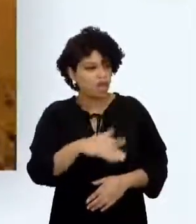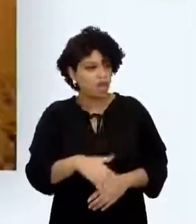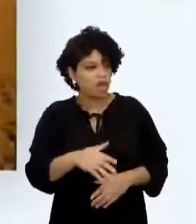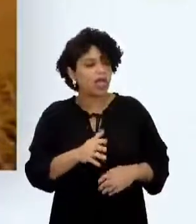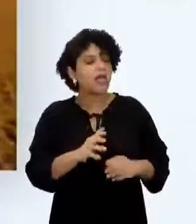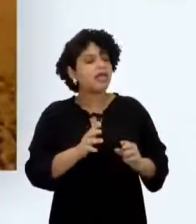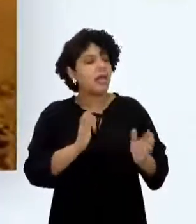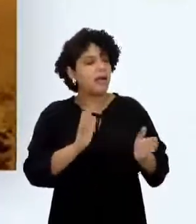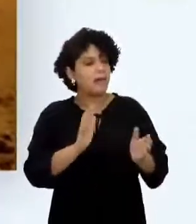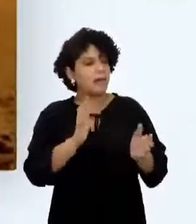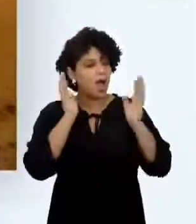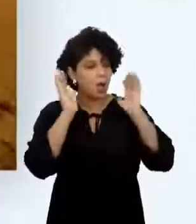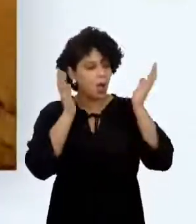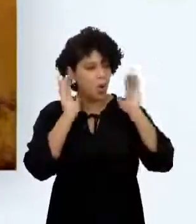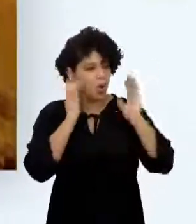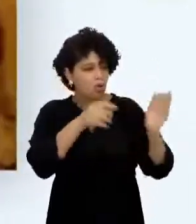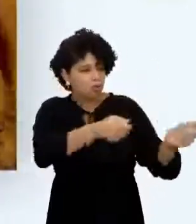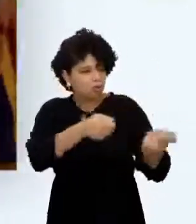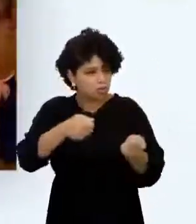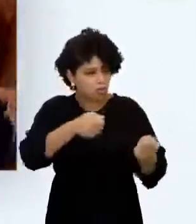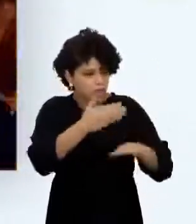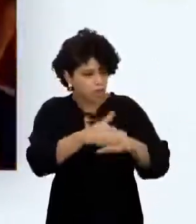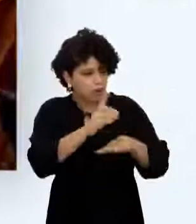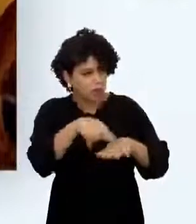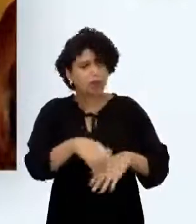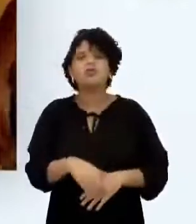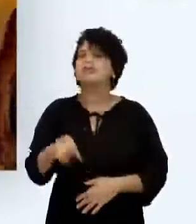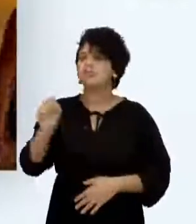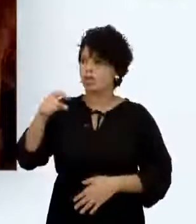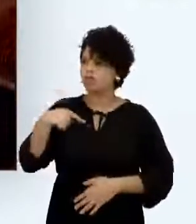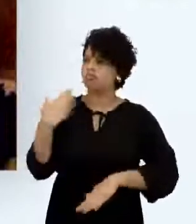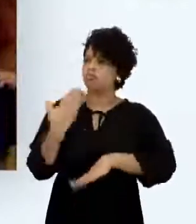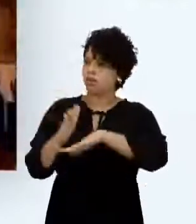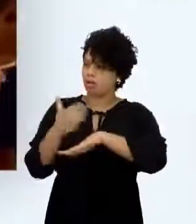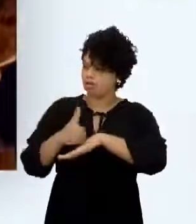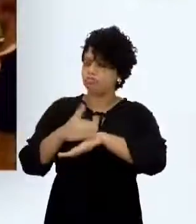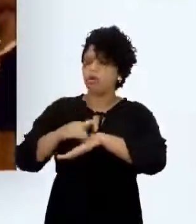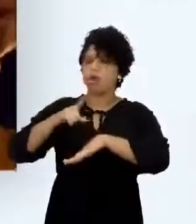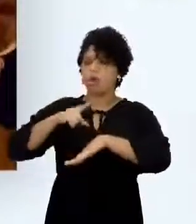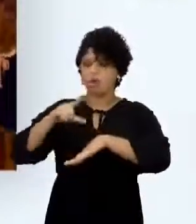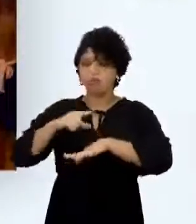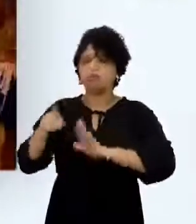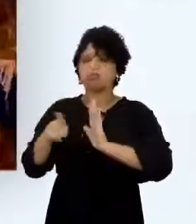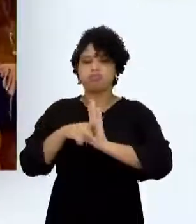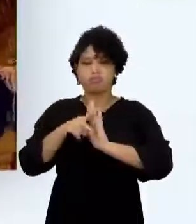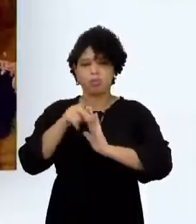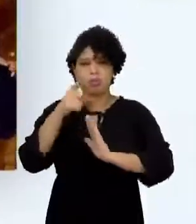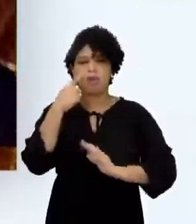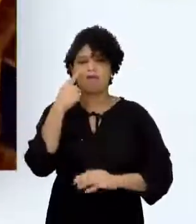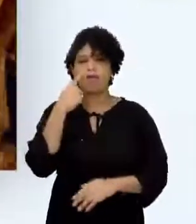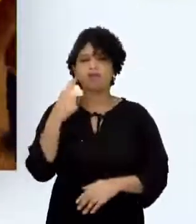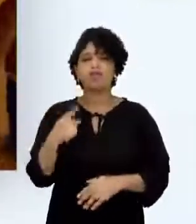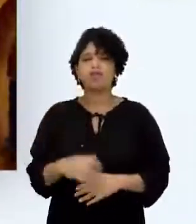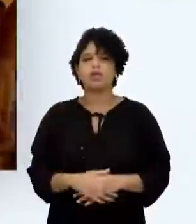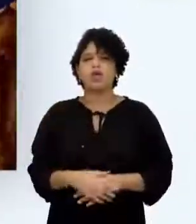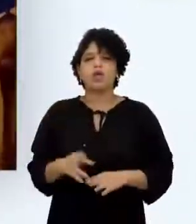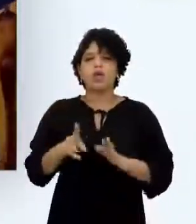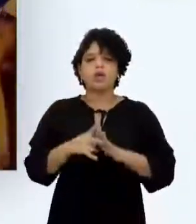treinou bem forte Como é que é isso? Sim, a nossa preparação tem uma parte de